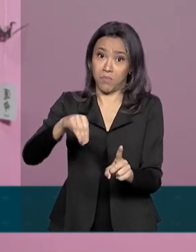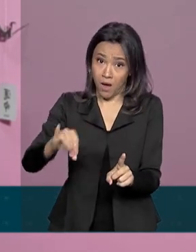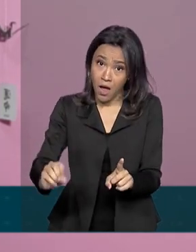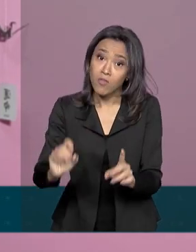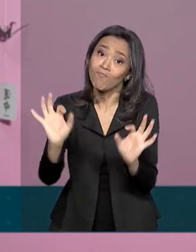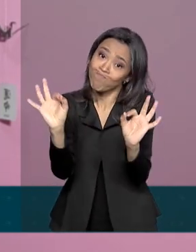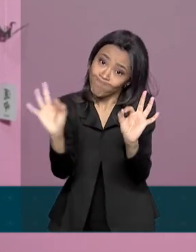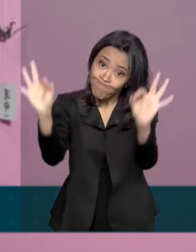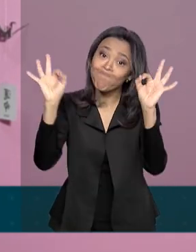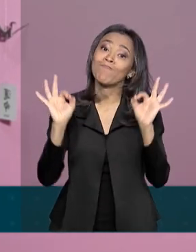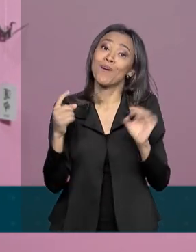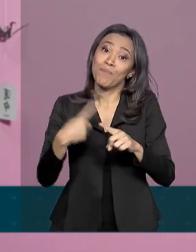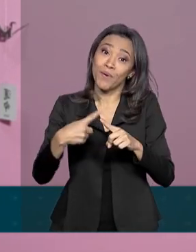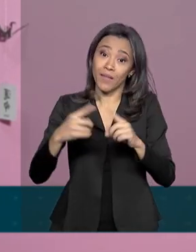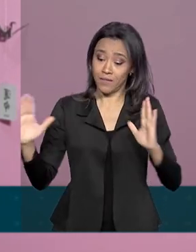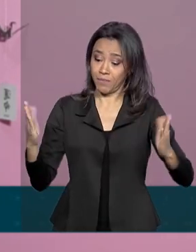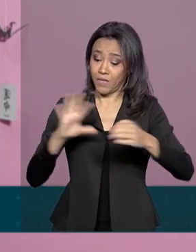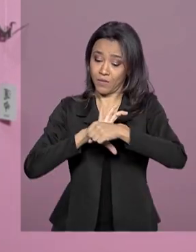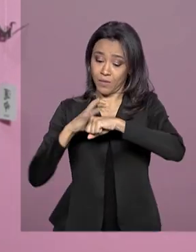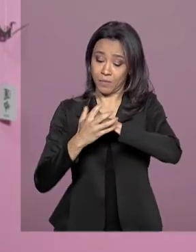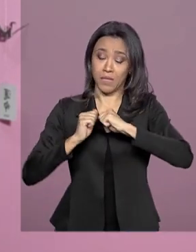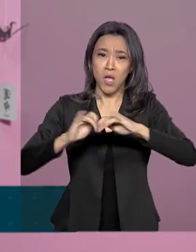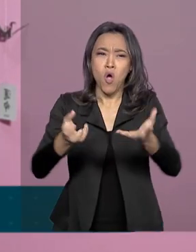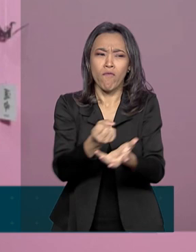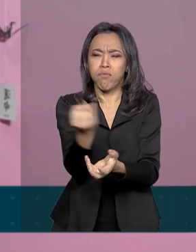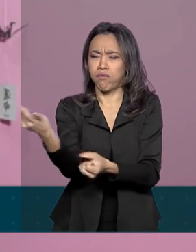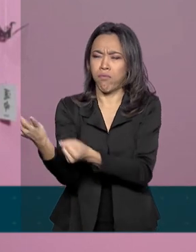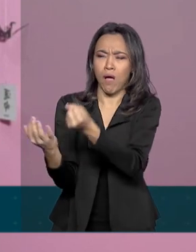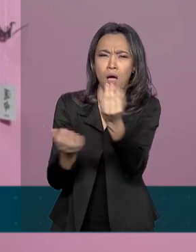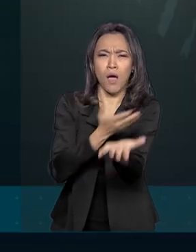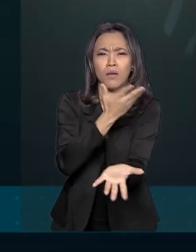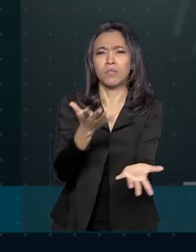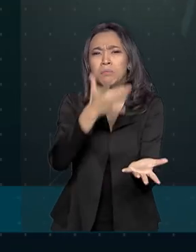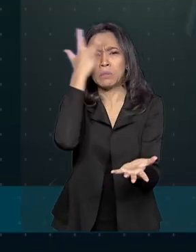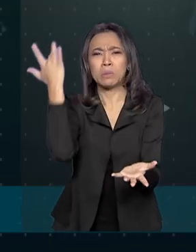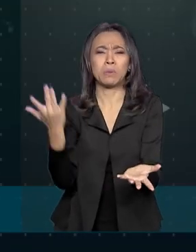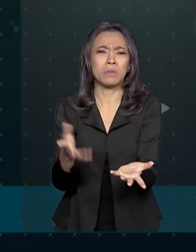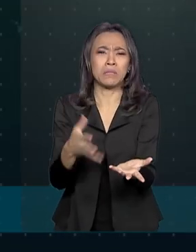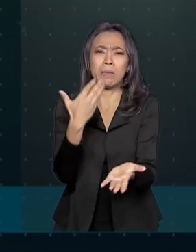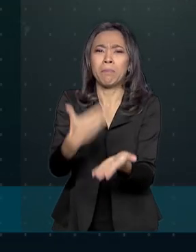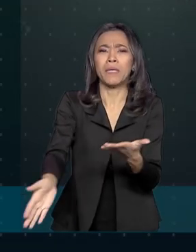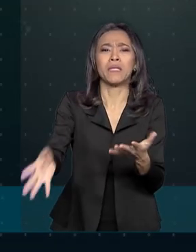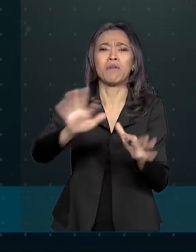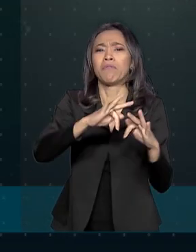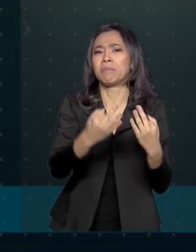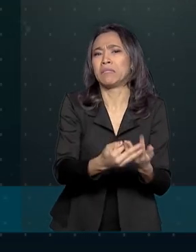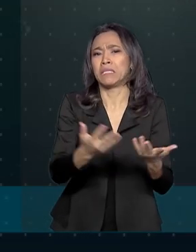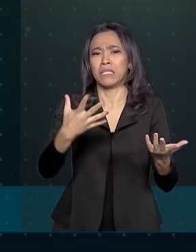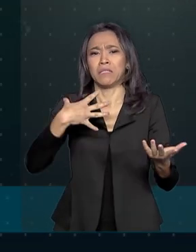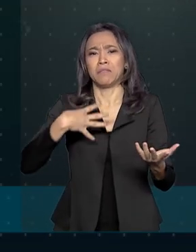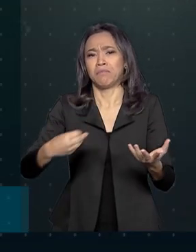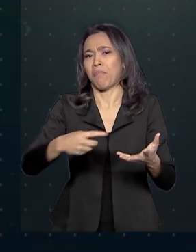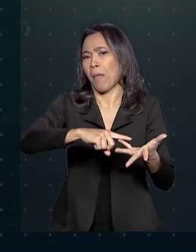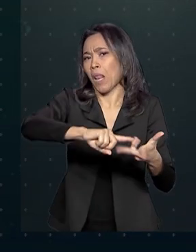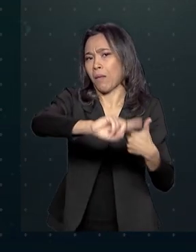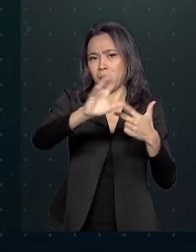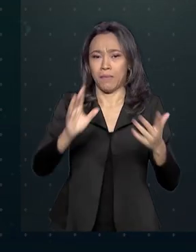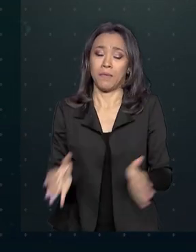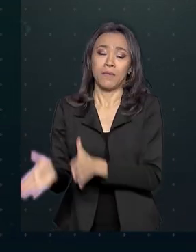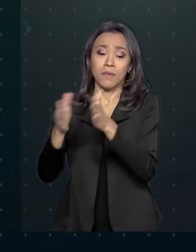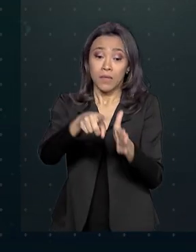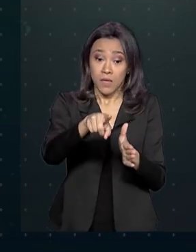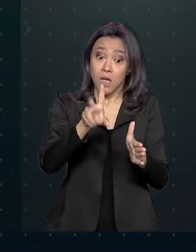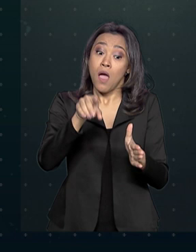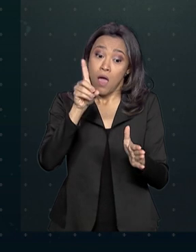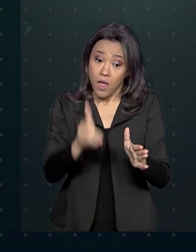estamos passando por uma pandemia. Muitos estudantes perderam seus entes queridos. As provas impressas estavam previstas para